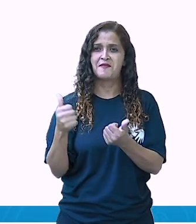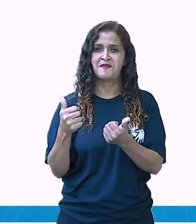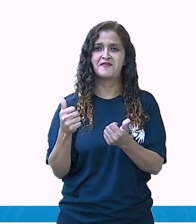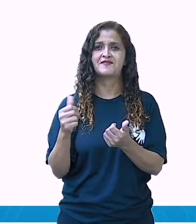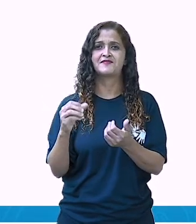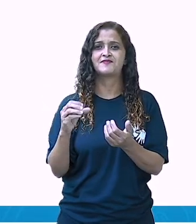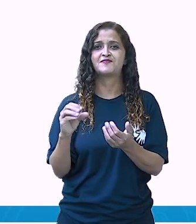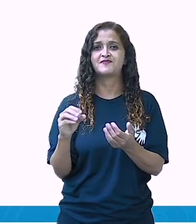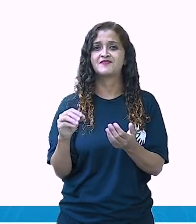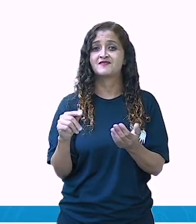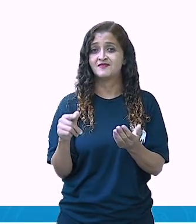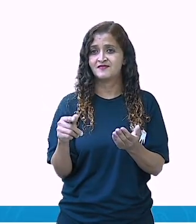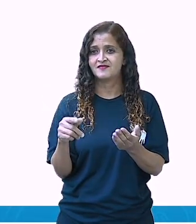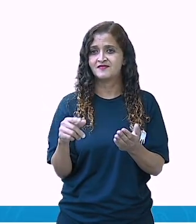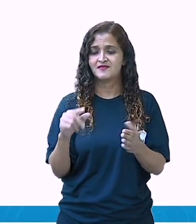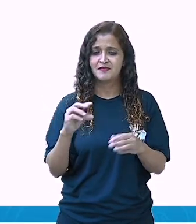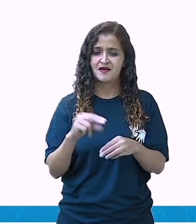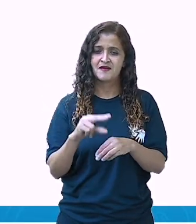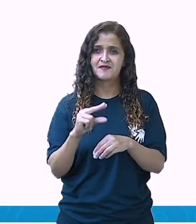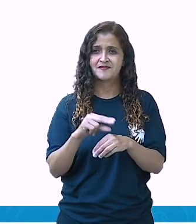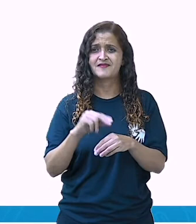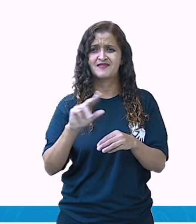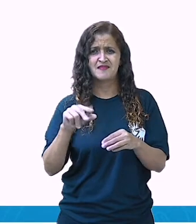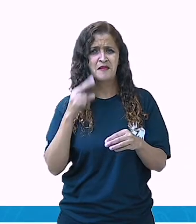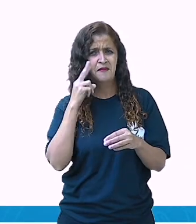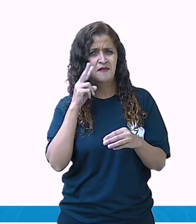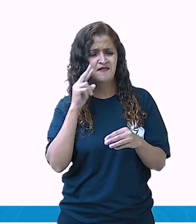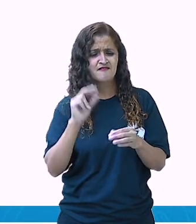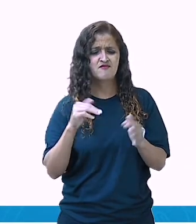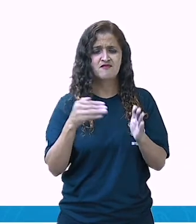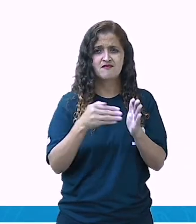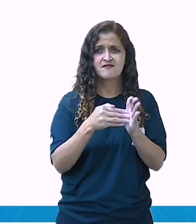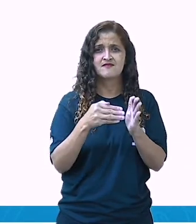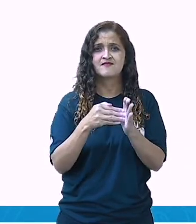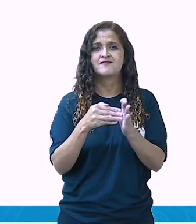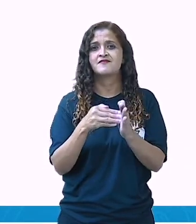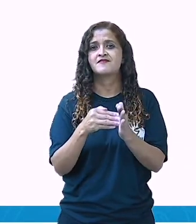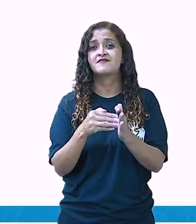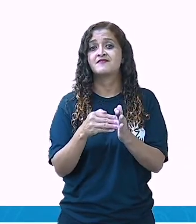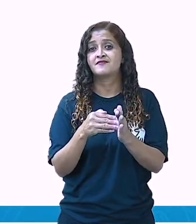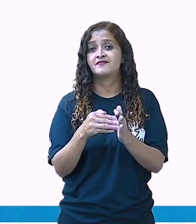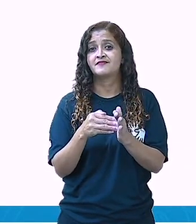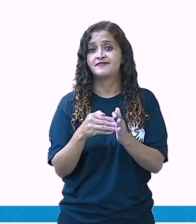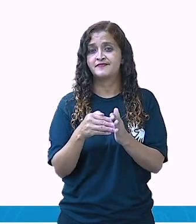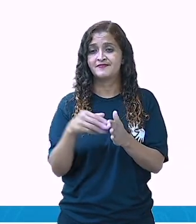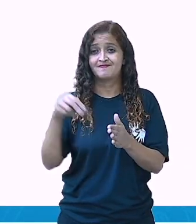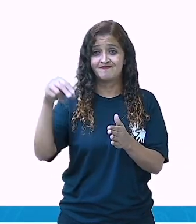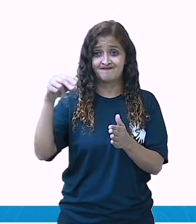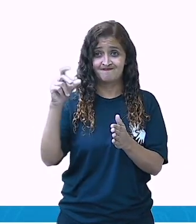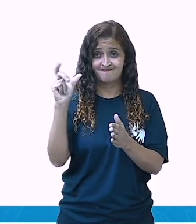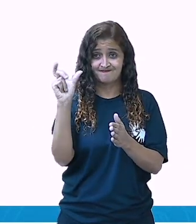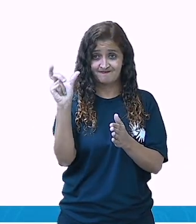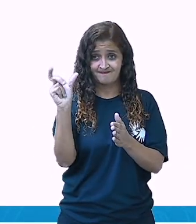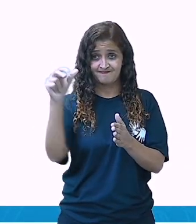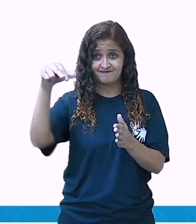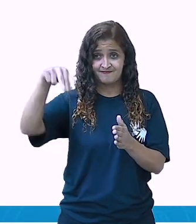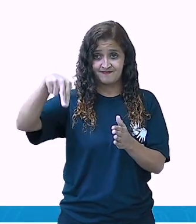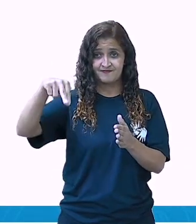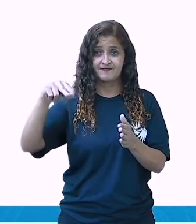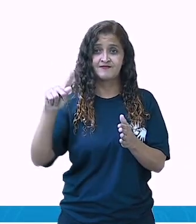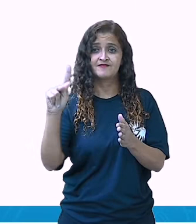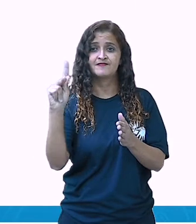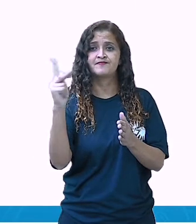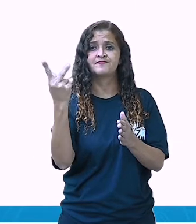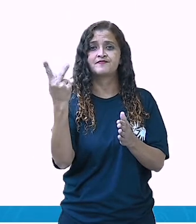E o grilo que vive no chão, lá no finalzinho do poema? Palavras com NH. Muito fácil